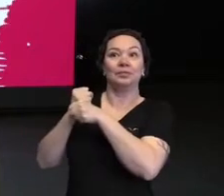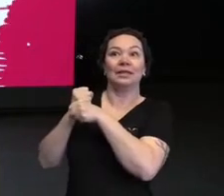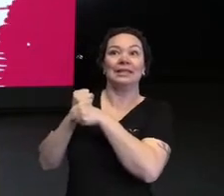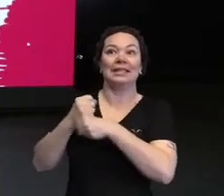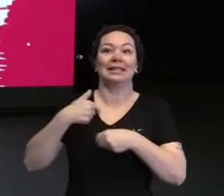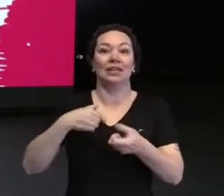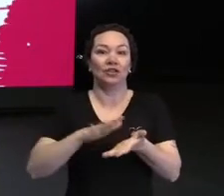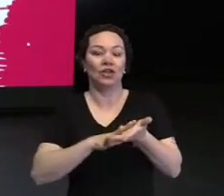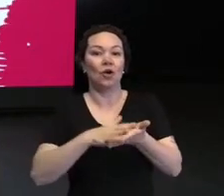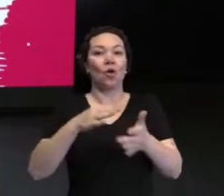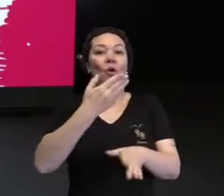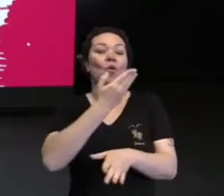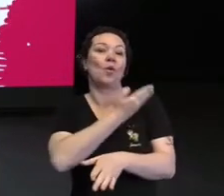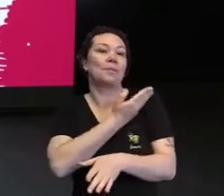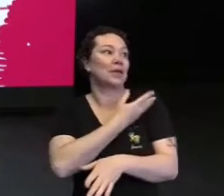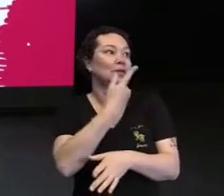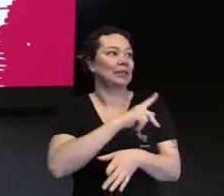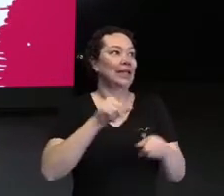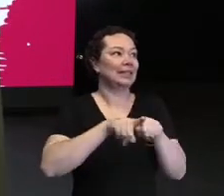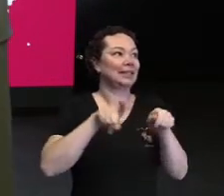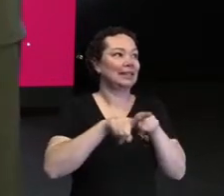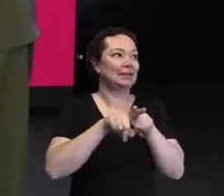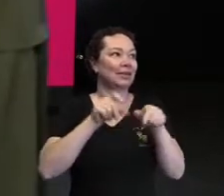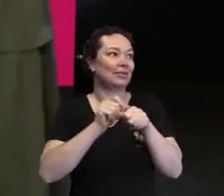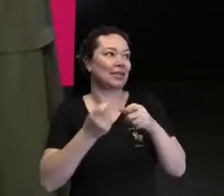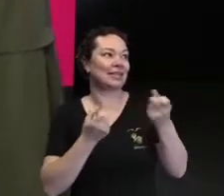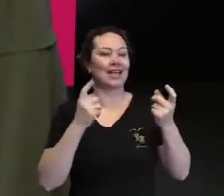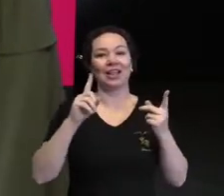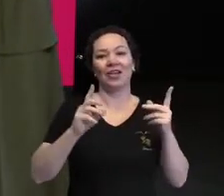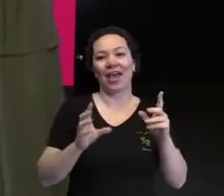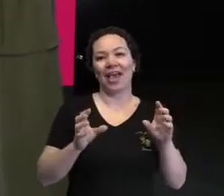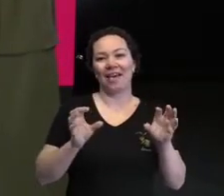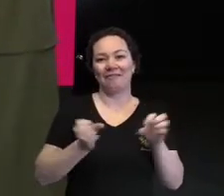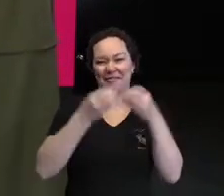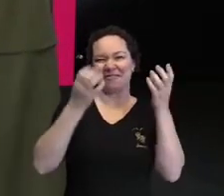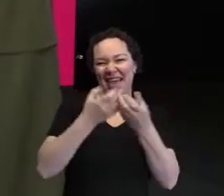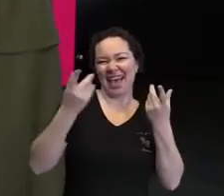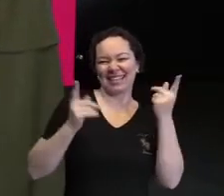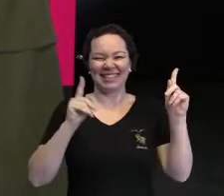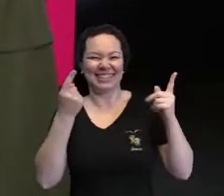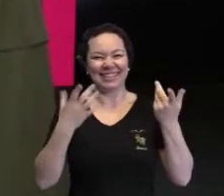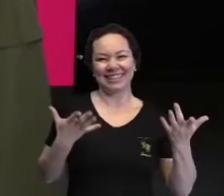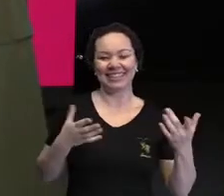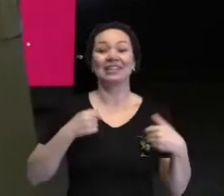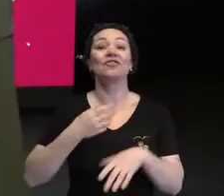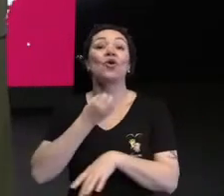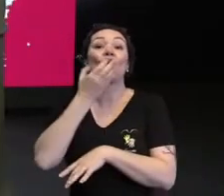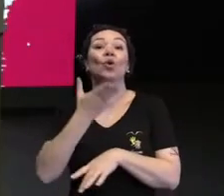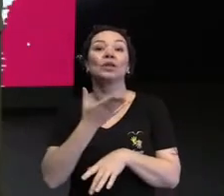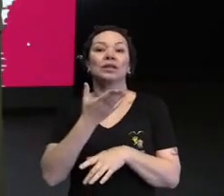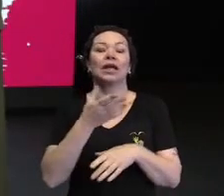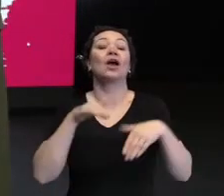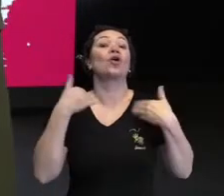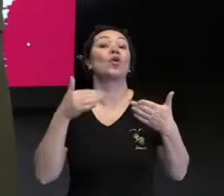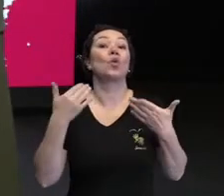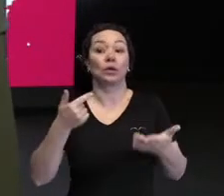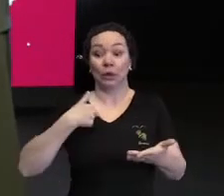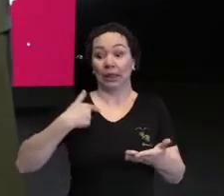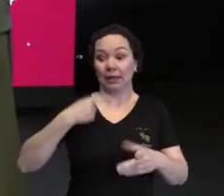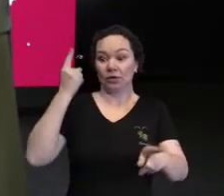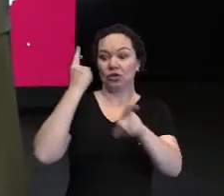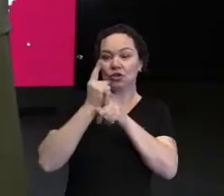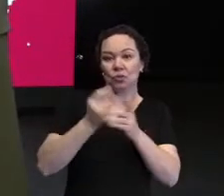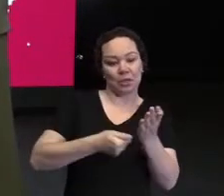DJ e os amigos dele estavam curtindo a balada. E eu vou contar uma história para vocês aqui, sobre o momento da notícia para mim.